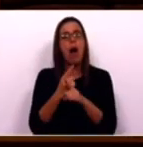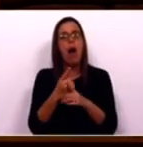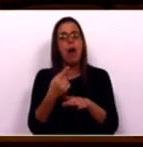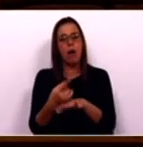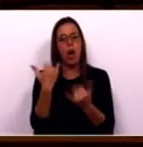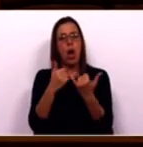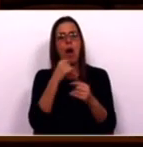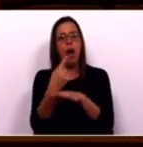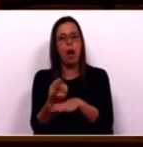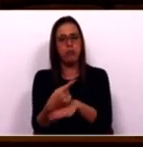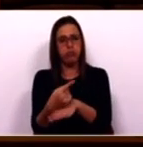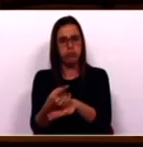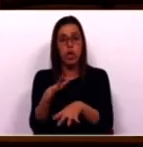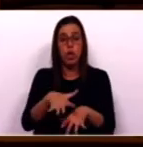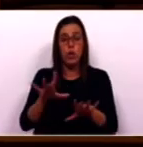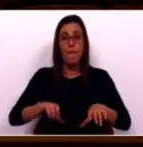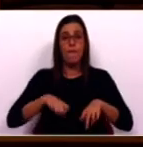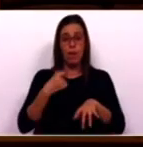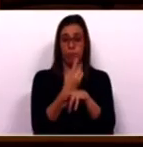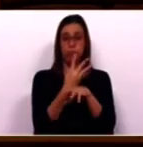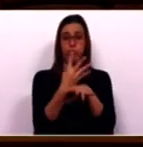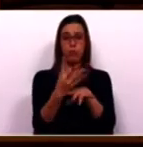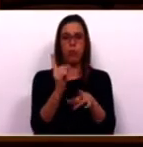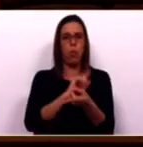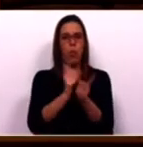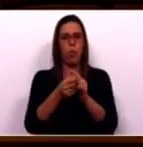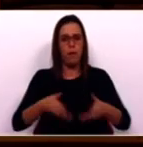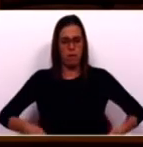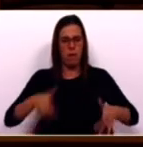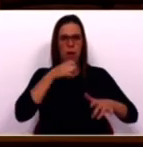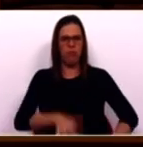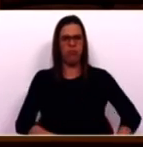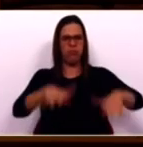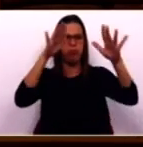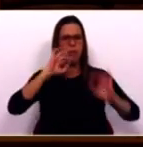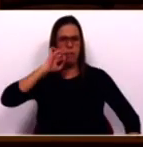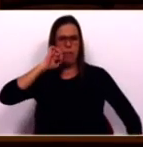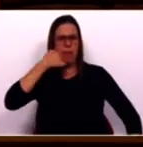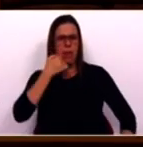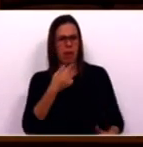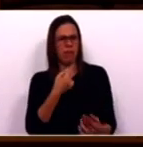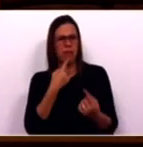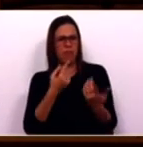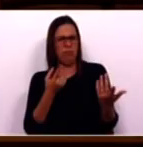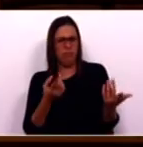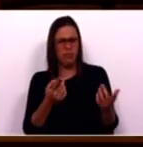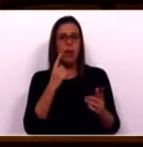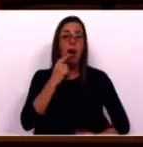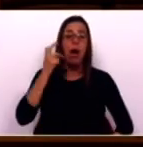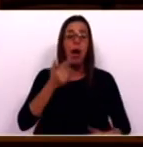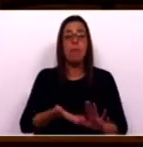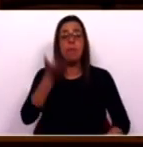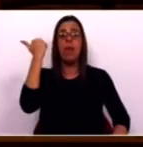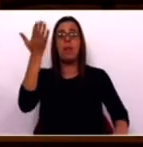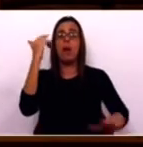regas automáticas que, em vez de regarem as zonas verdes, inundam os passeios num desperdício atroz. Continua-se a anos